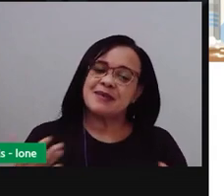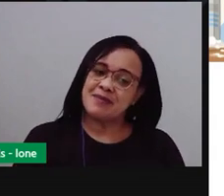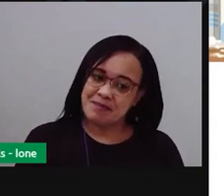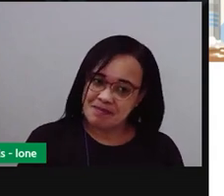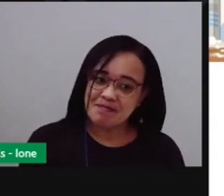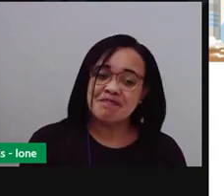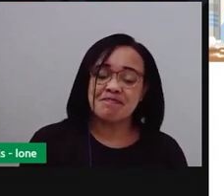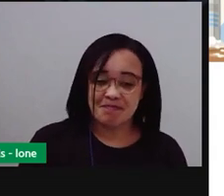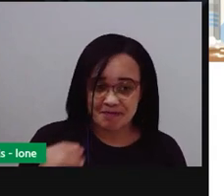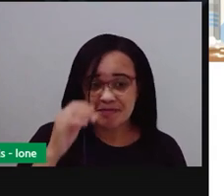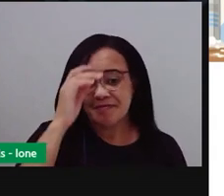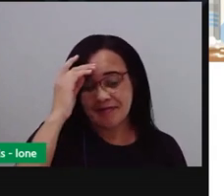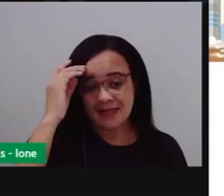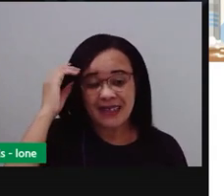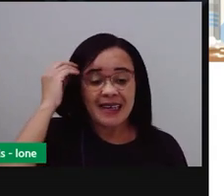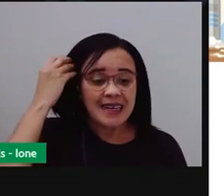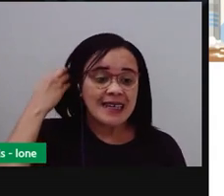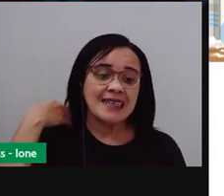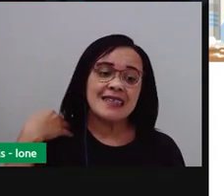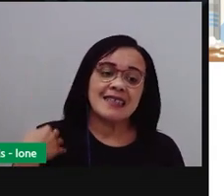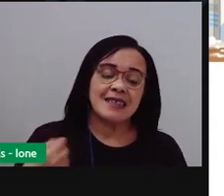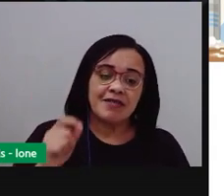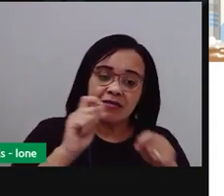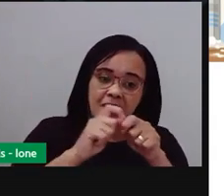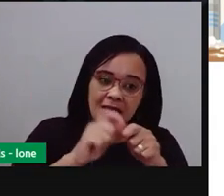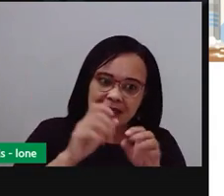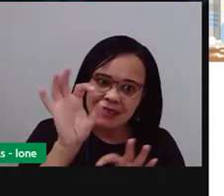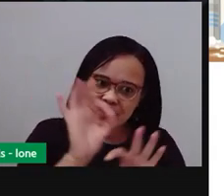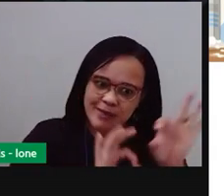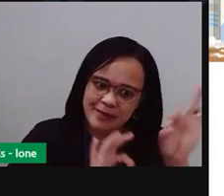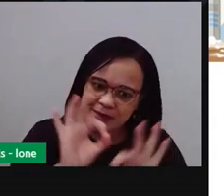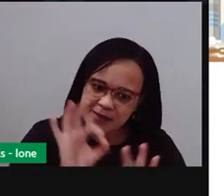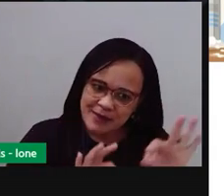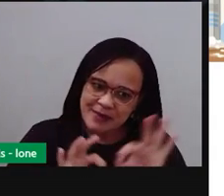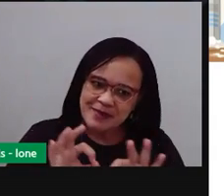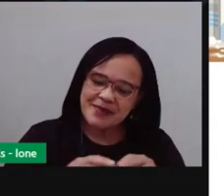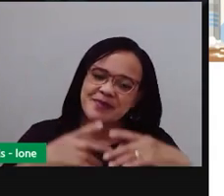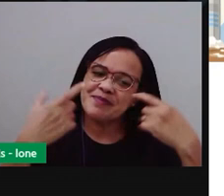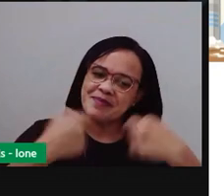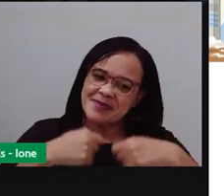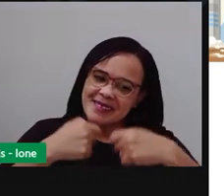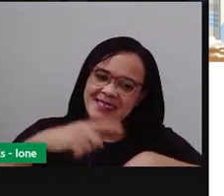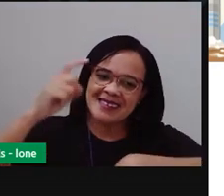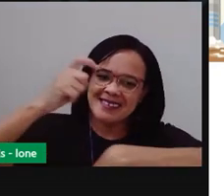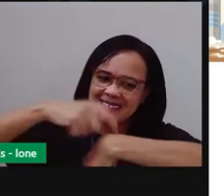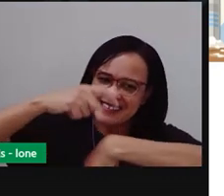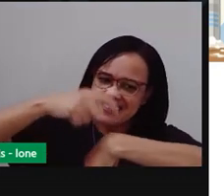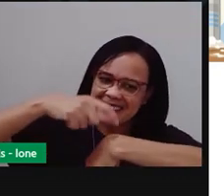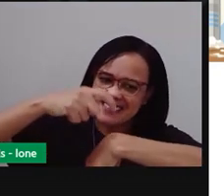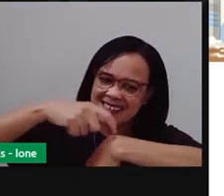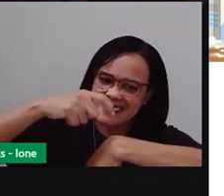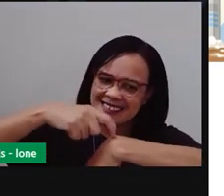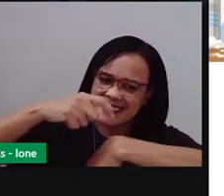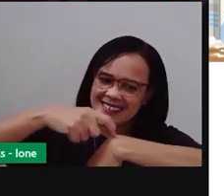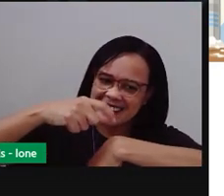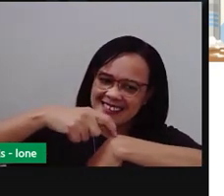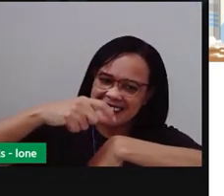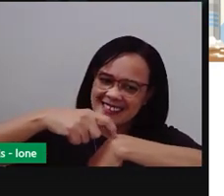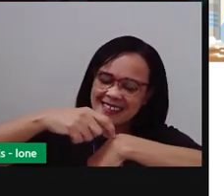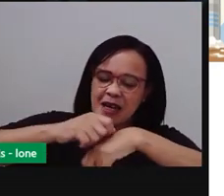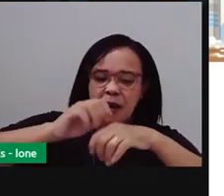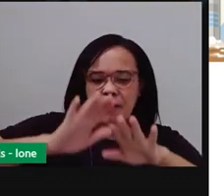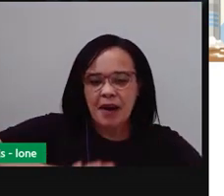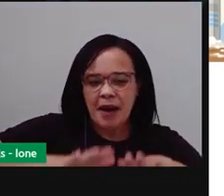indicação de tempo. Então, pra fazer o curso depois de misturar os ingredientes a gente tem que deixar